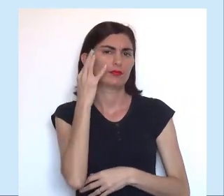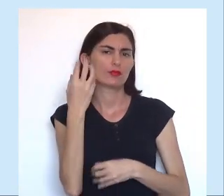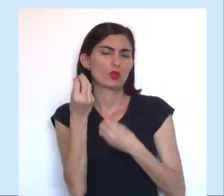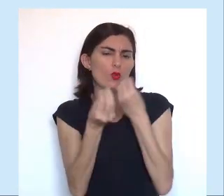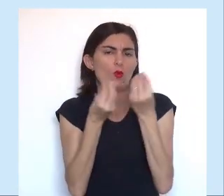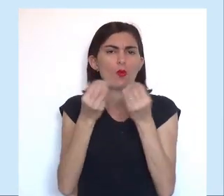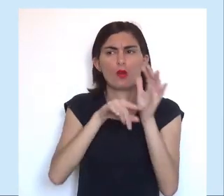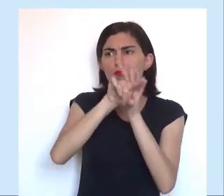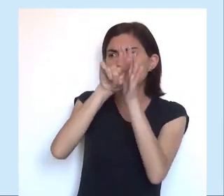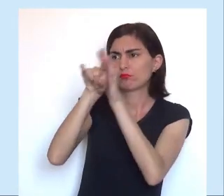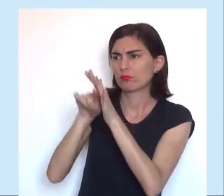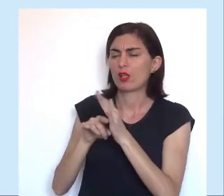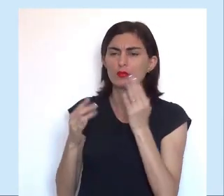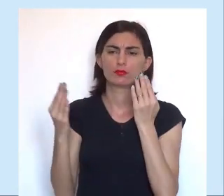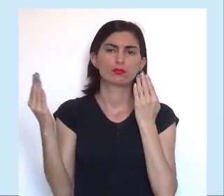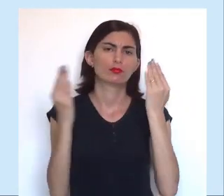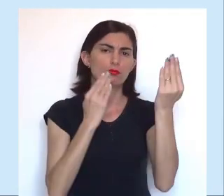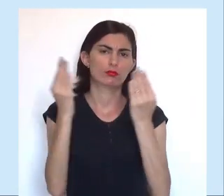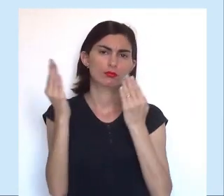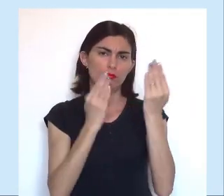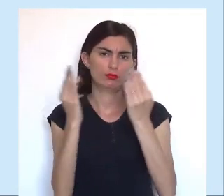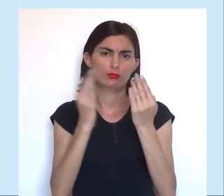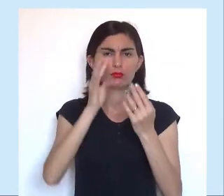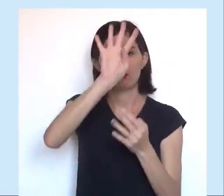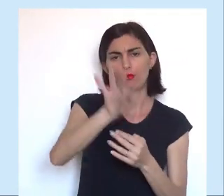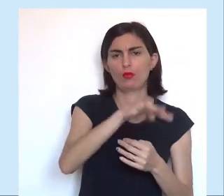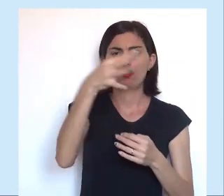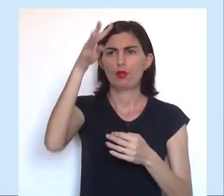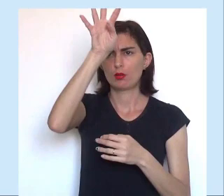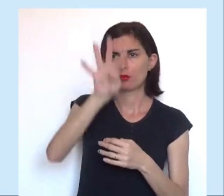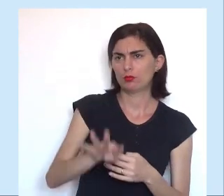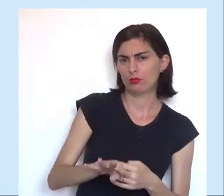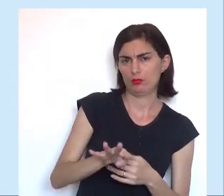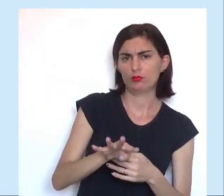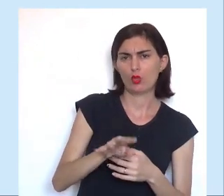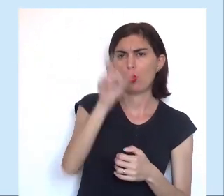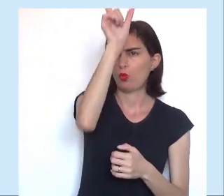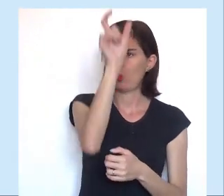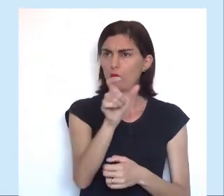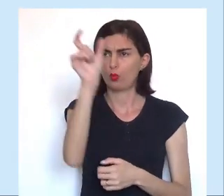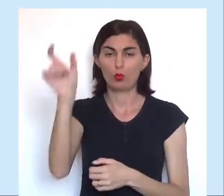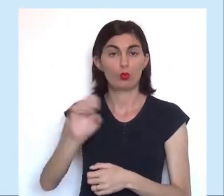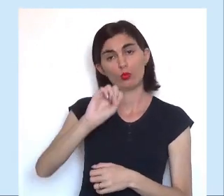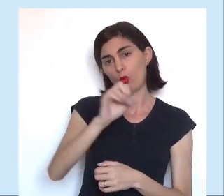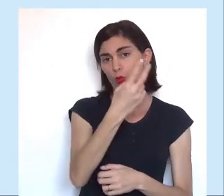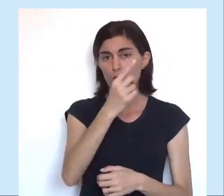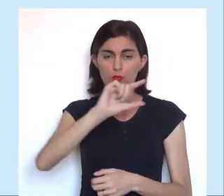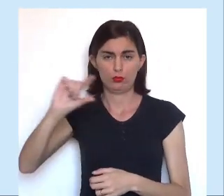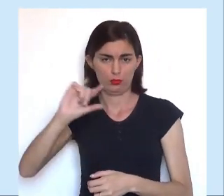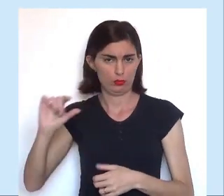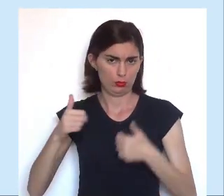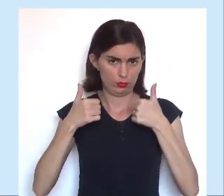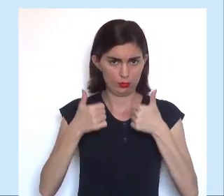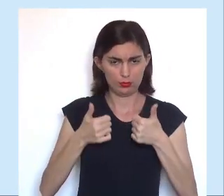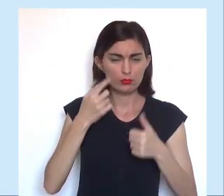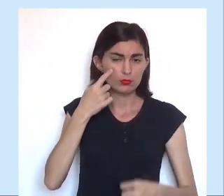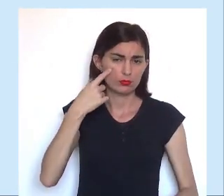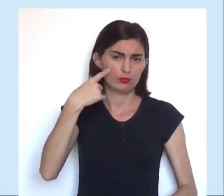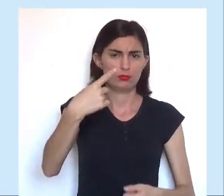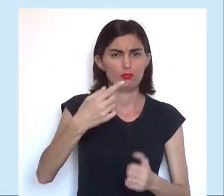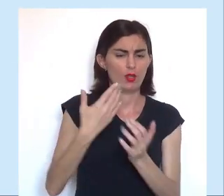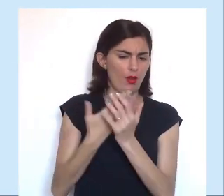entender, análise e comparação de tabelas e gráficos de coluna ou barra, beleza?